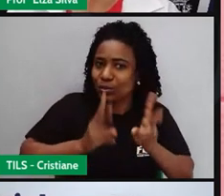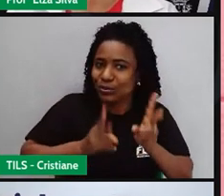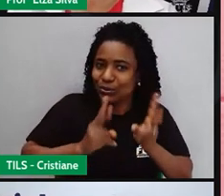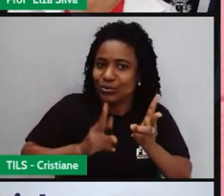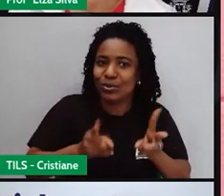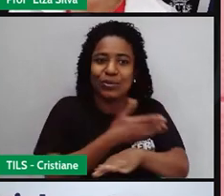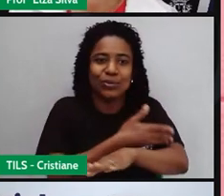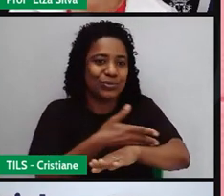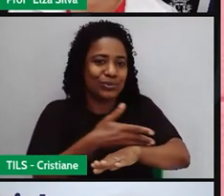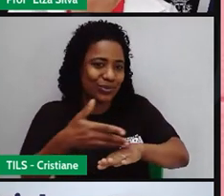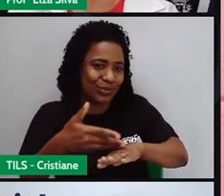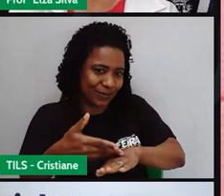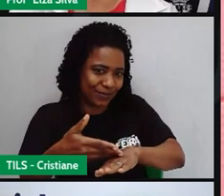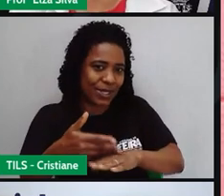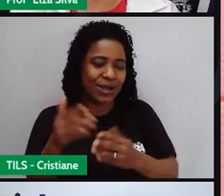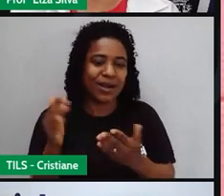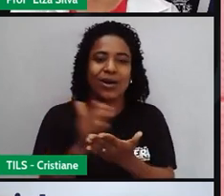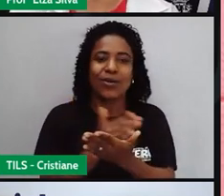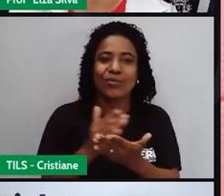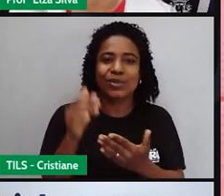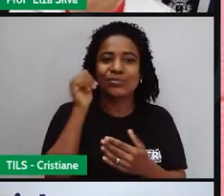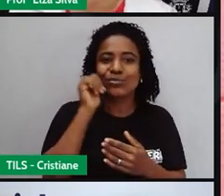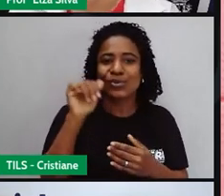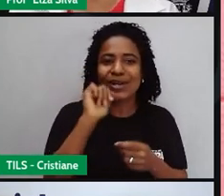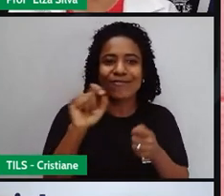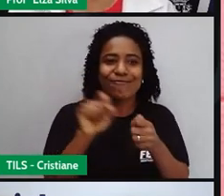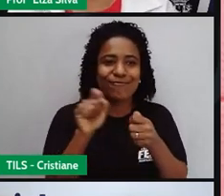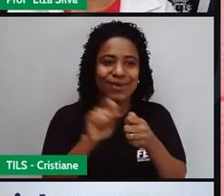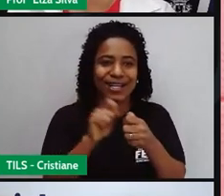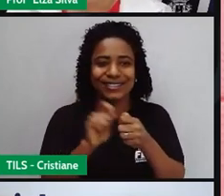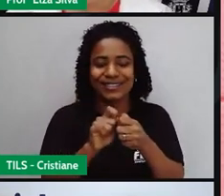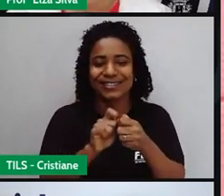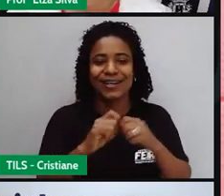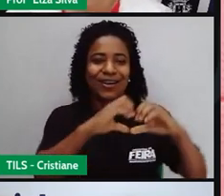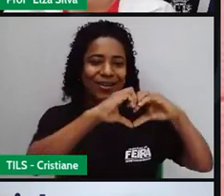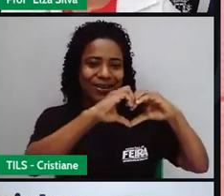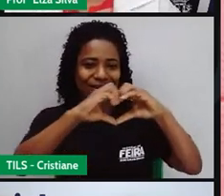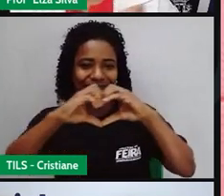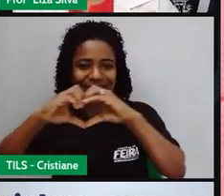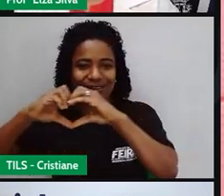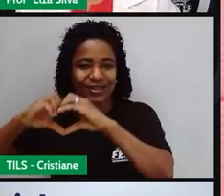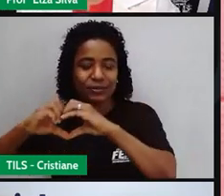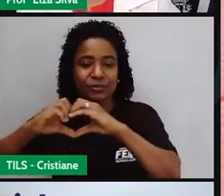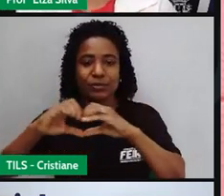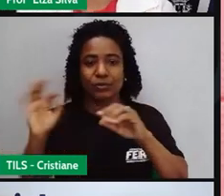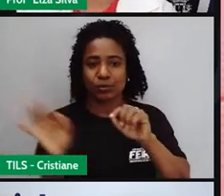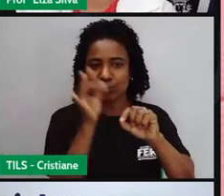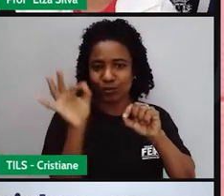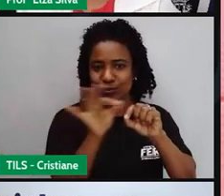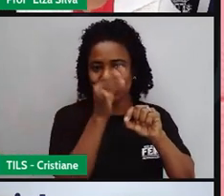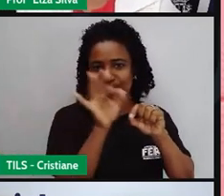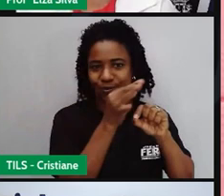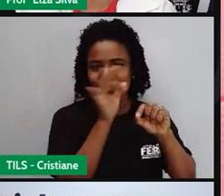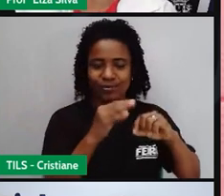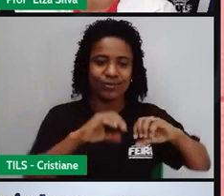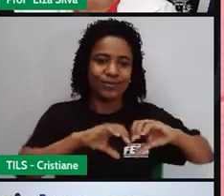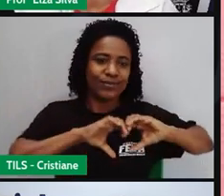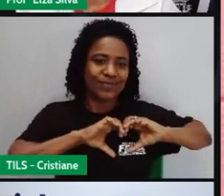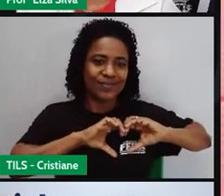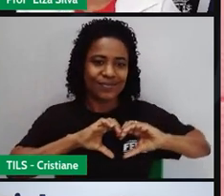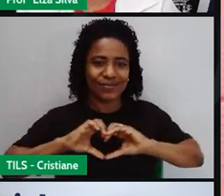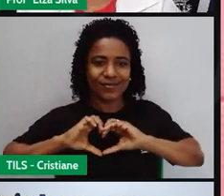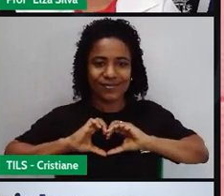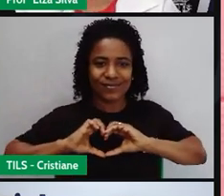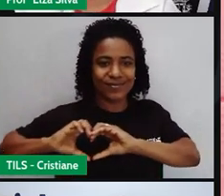Algumas mulheres, elas costuram corações, três corações, e colocam na roupa, na brusa,